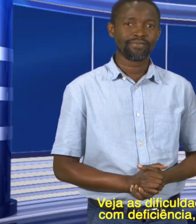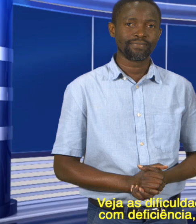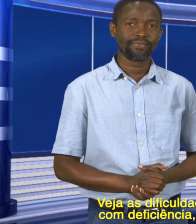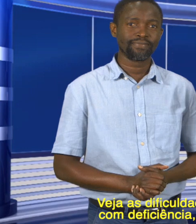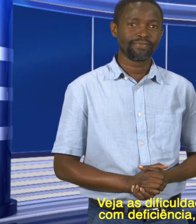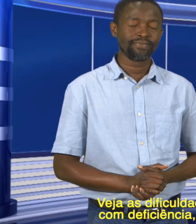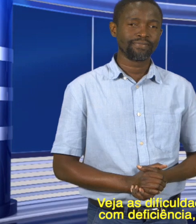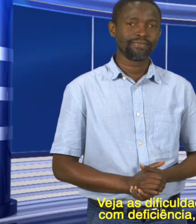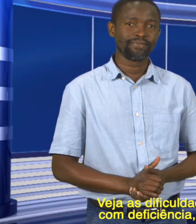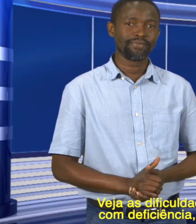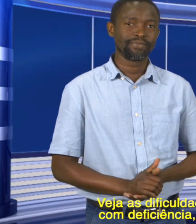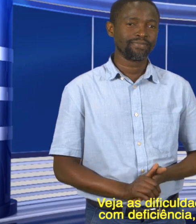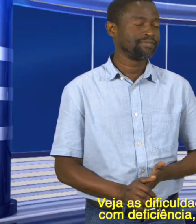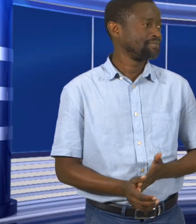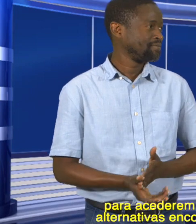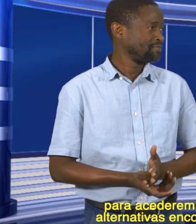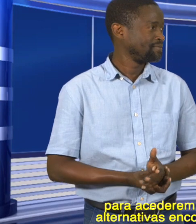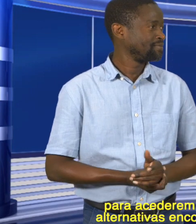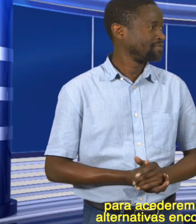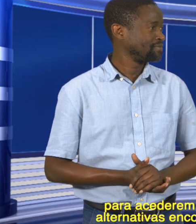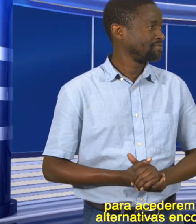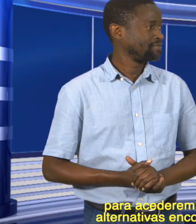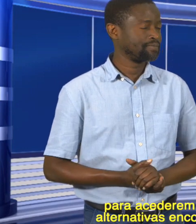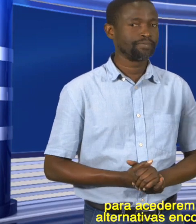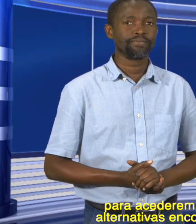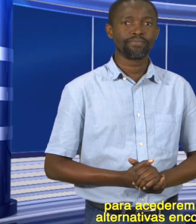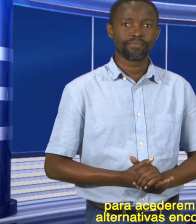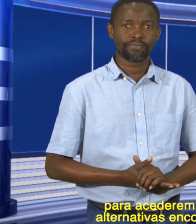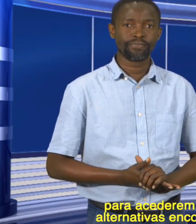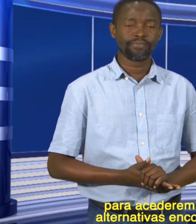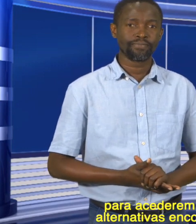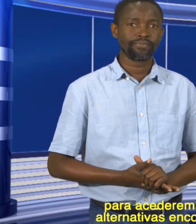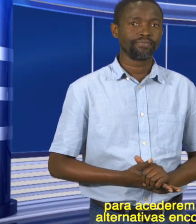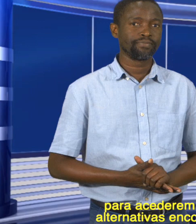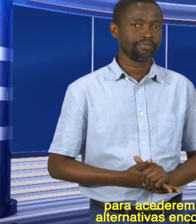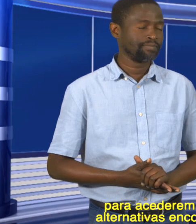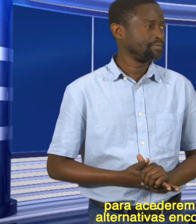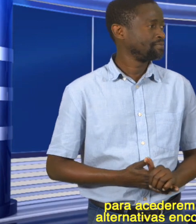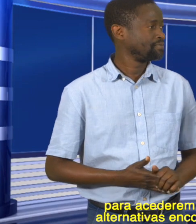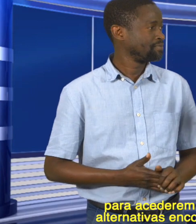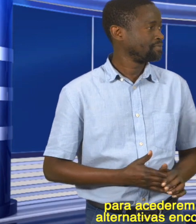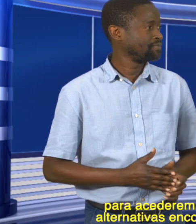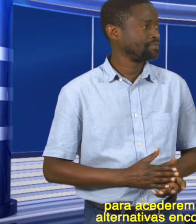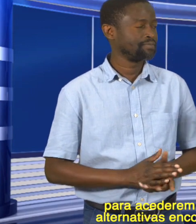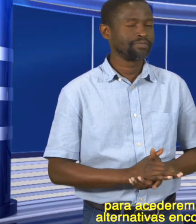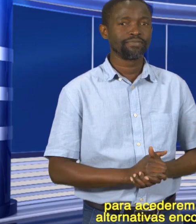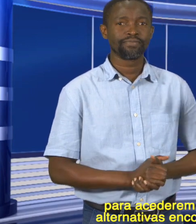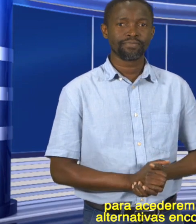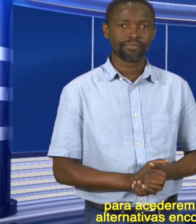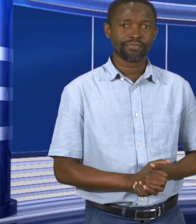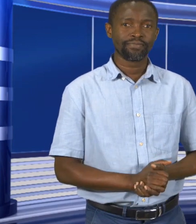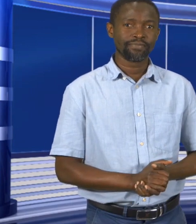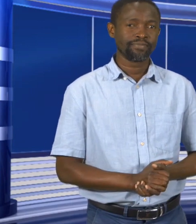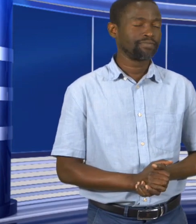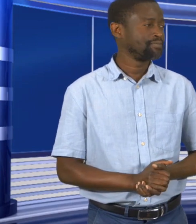deficiência no povoado do cor humano para cederem as aulas televisivas e que alternativas encontraram para rever a